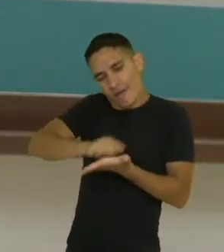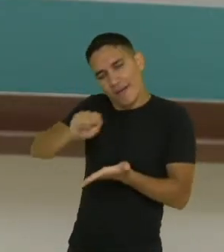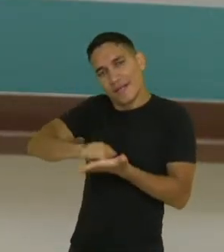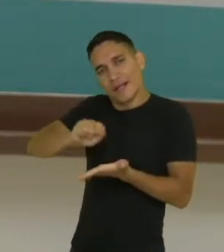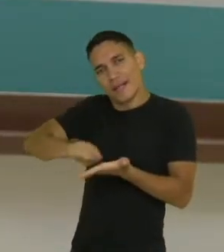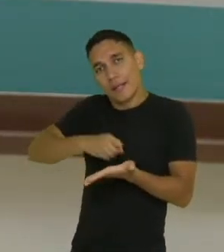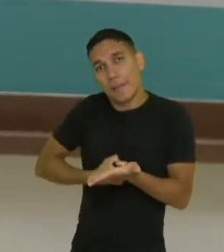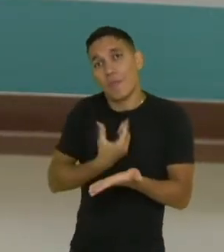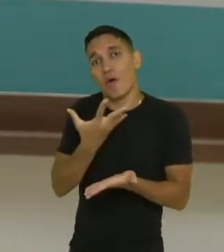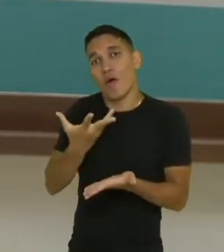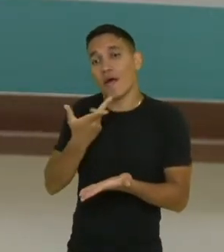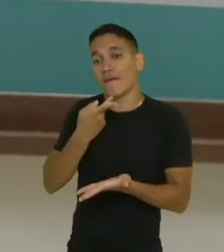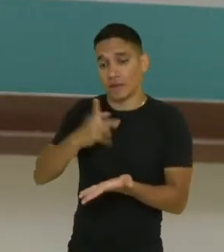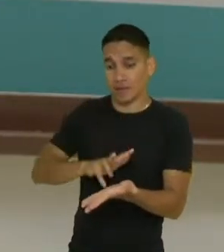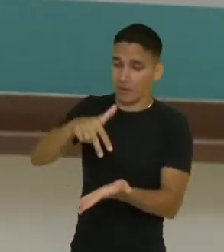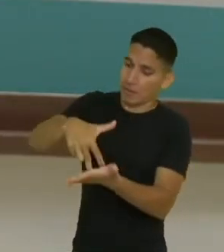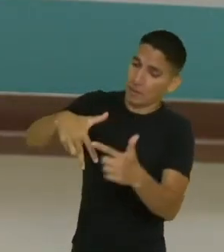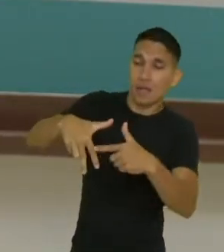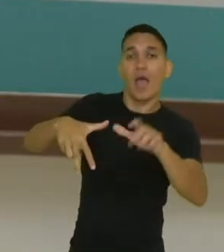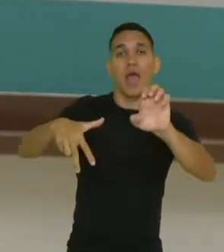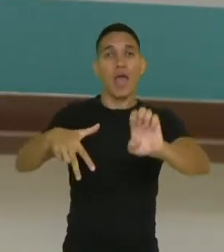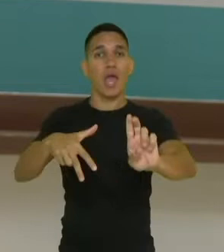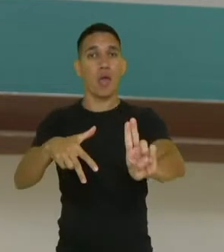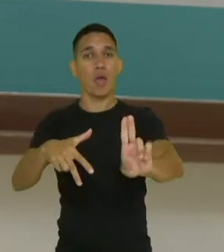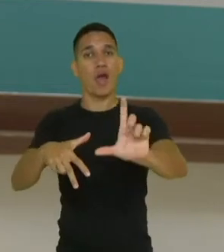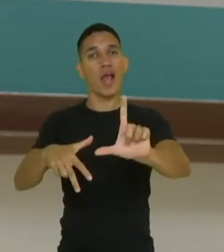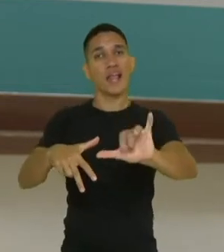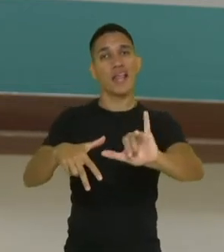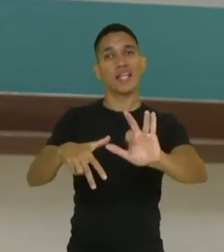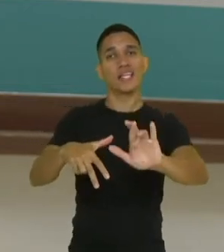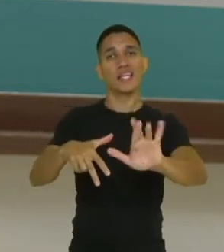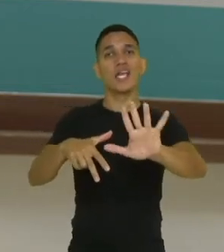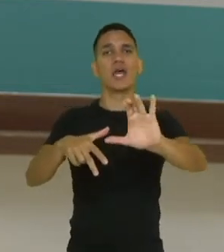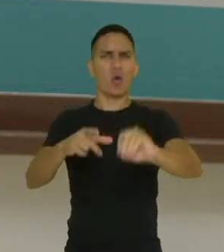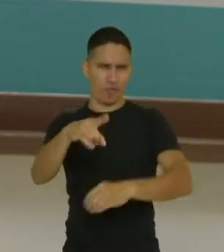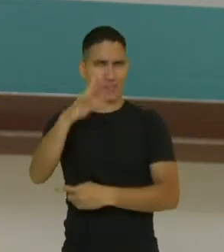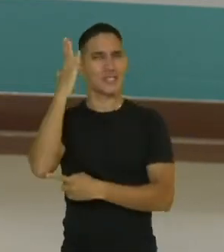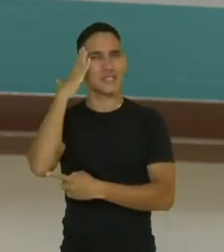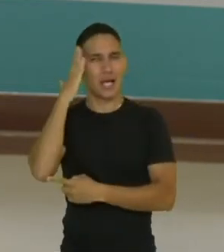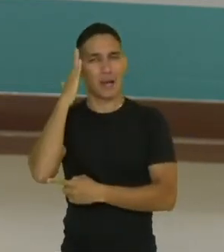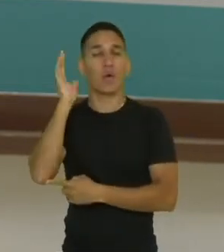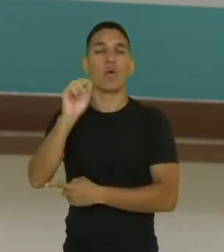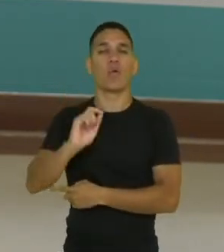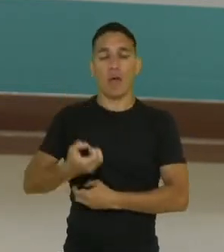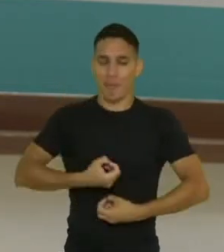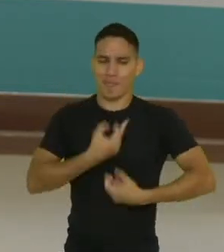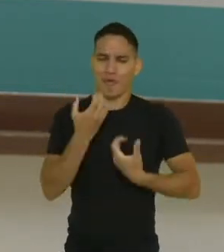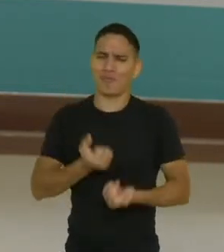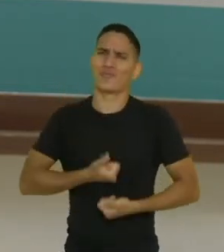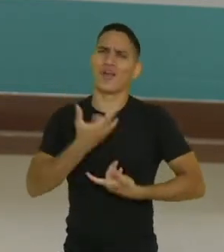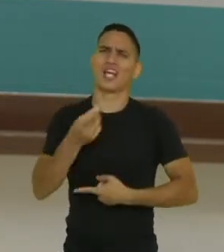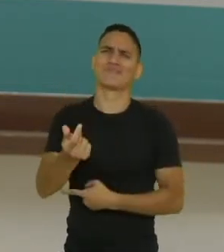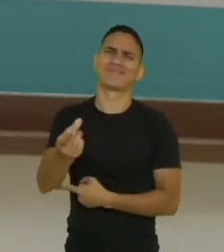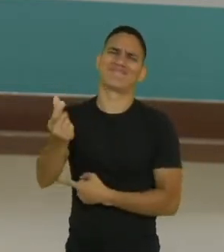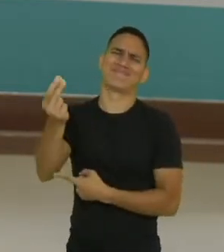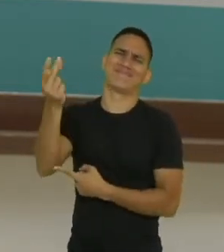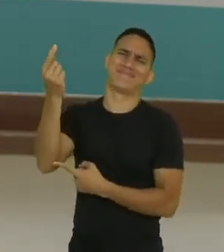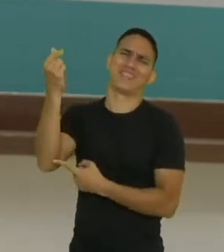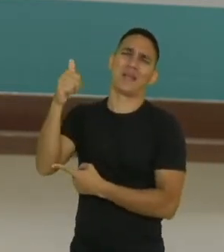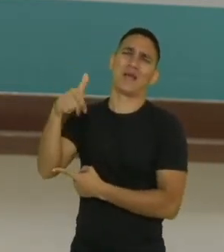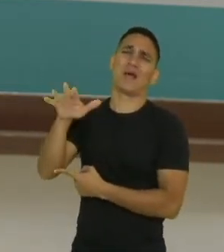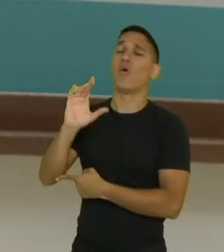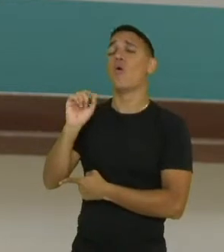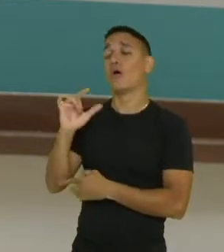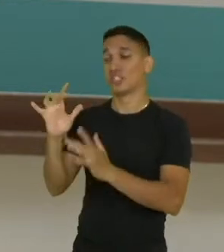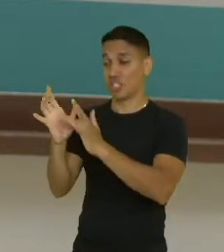titula eu lírico. E você sabia que a poesia já existia há mais de 25